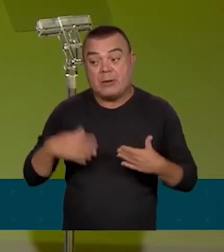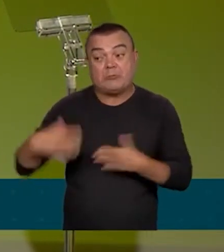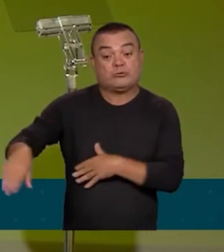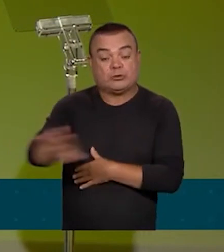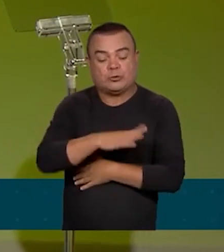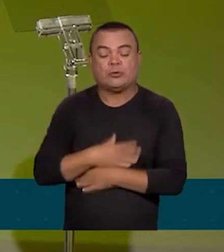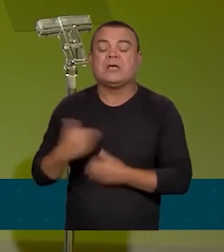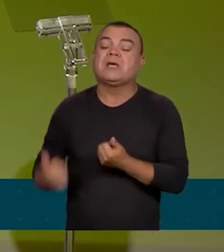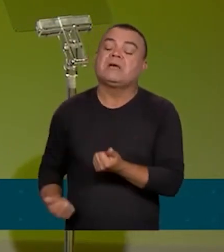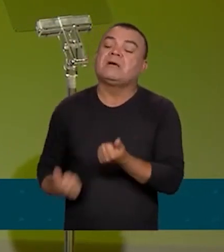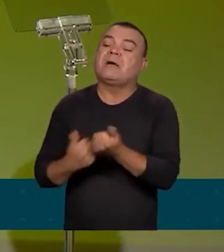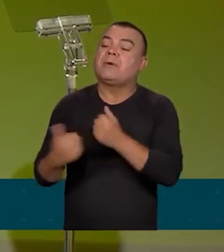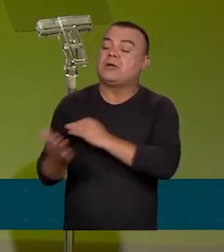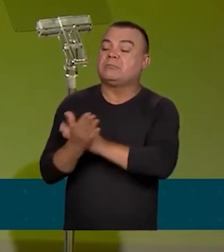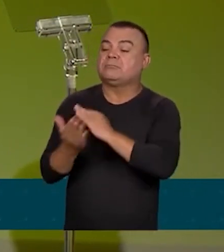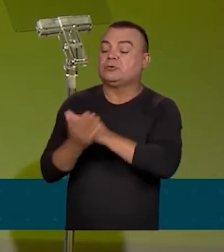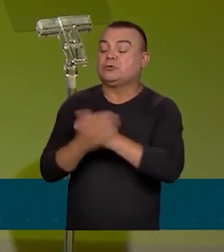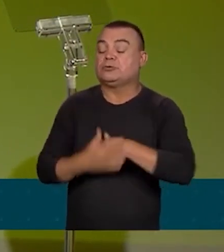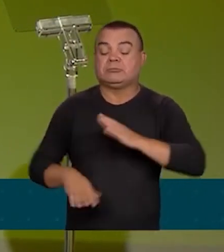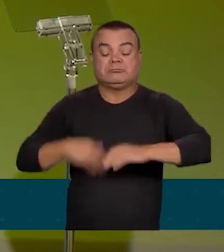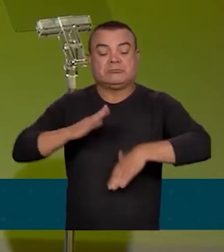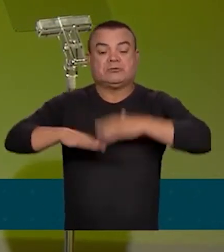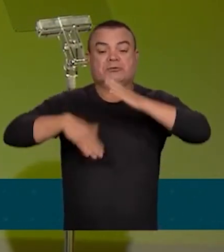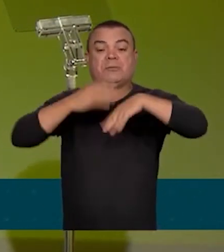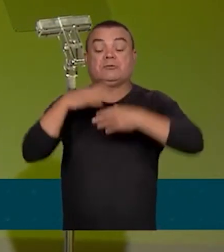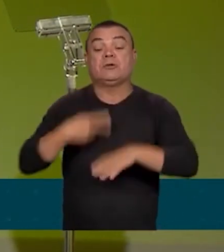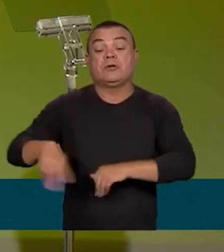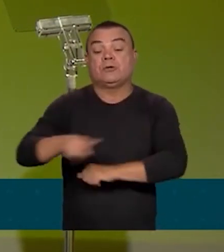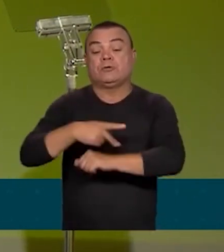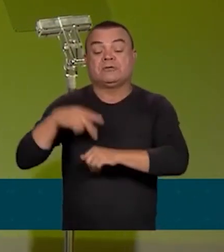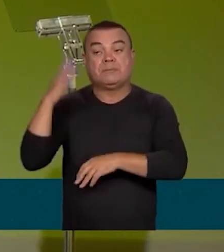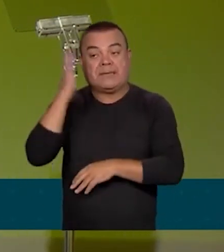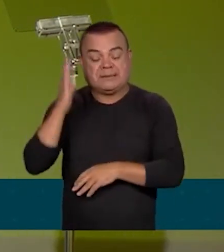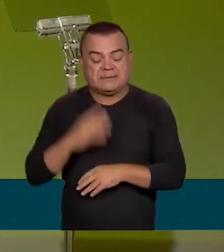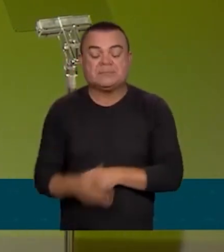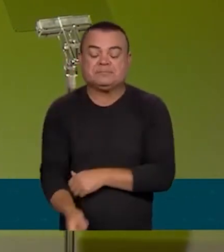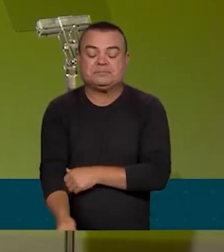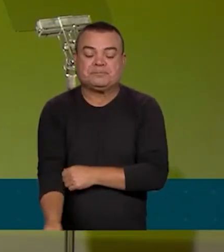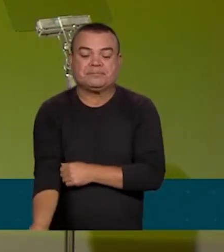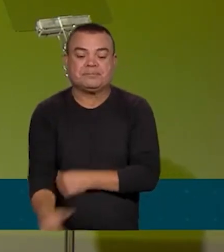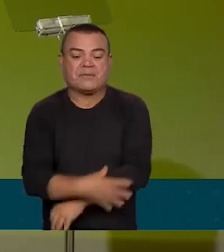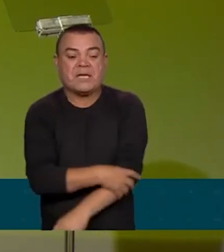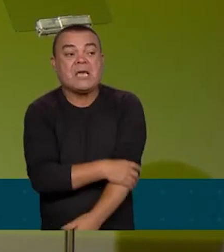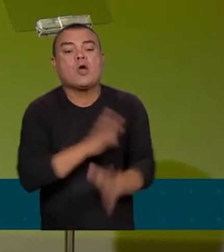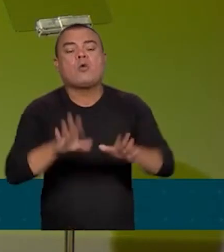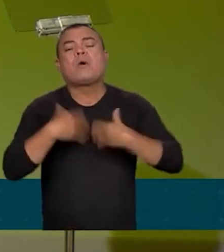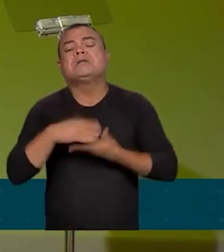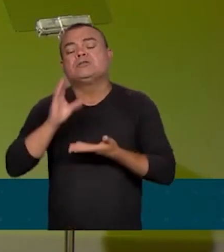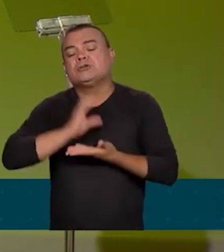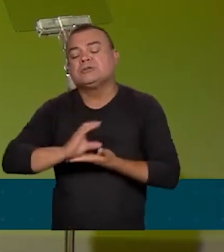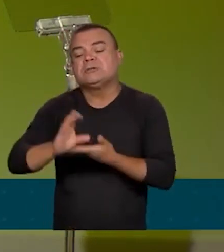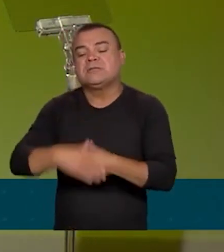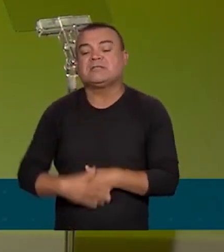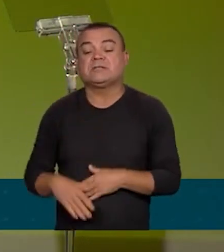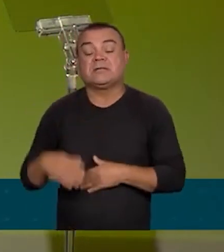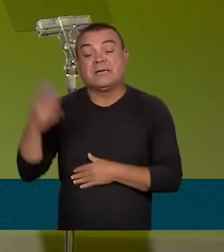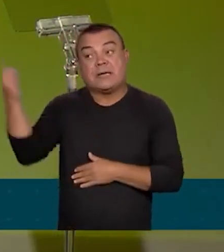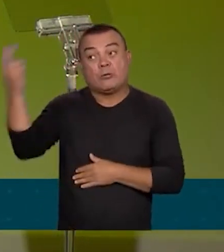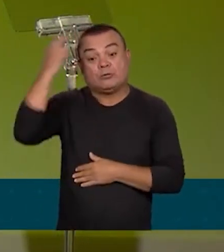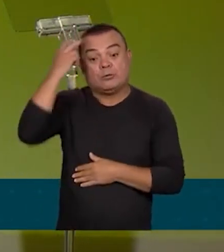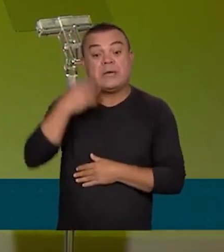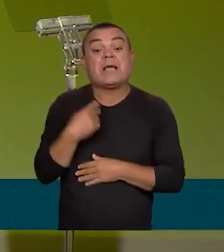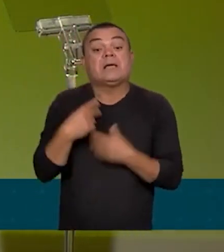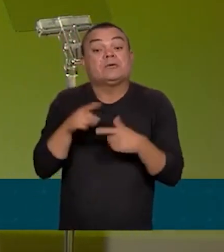para o desenvolvimento do país. E não só isso, eu iria além. Quando a gente investe na cultura, a gente investe nas